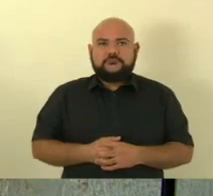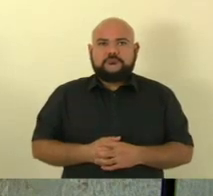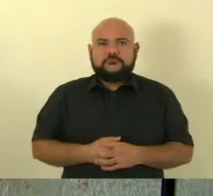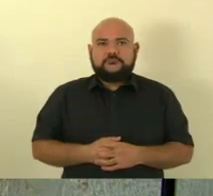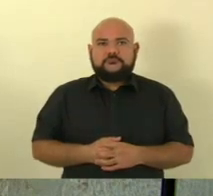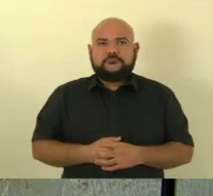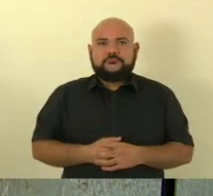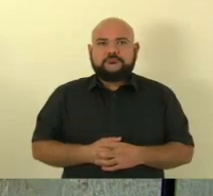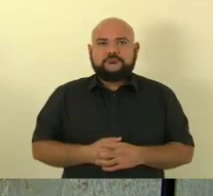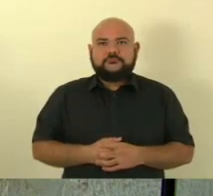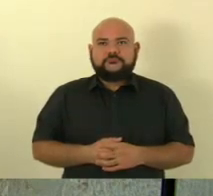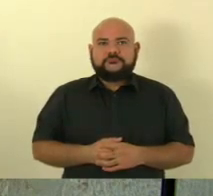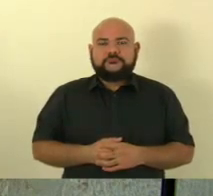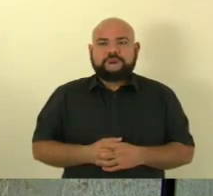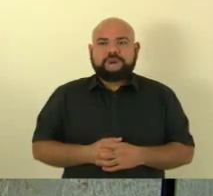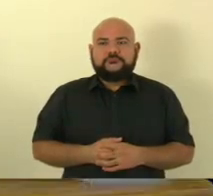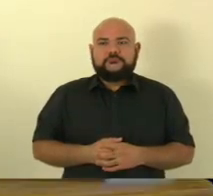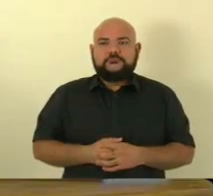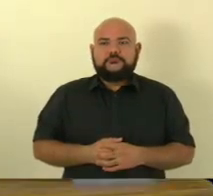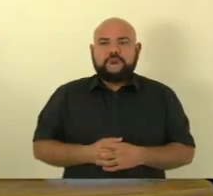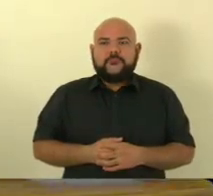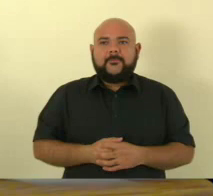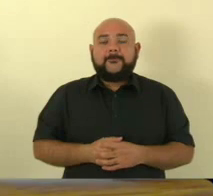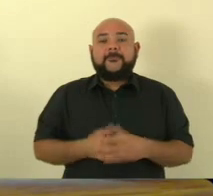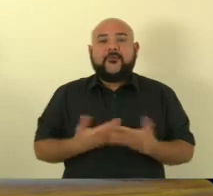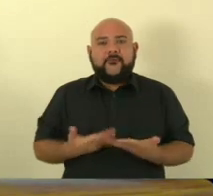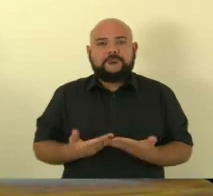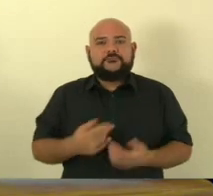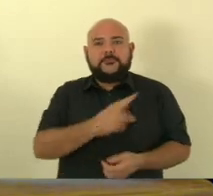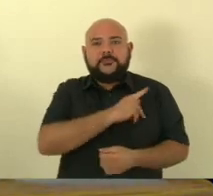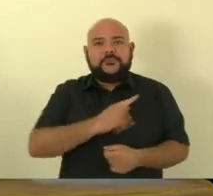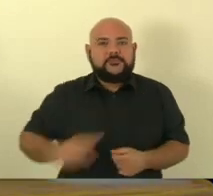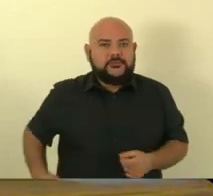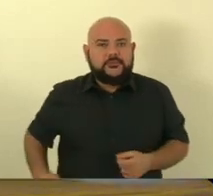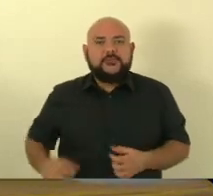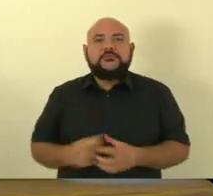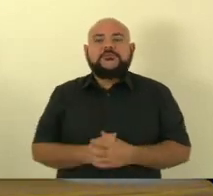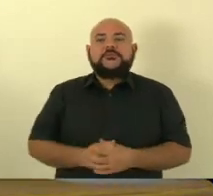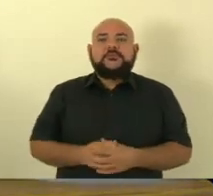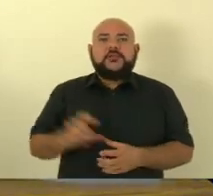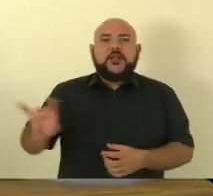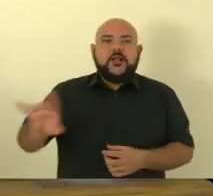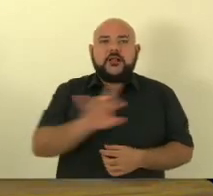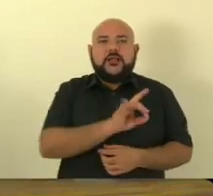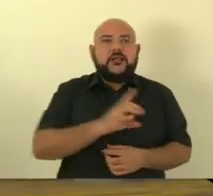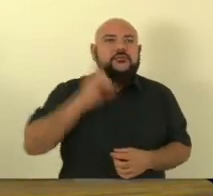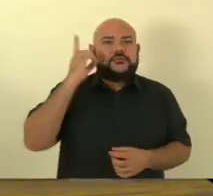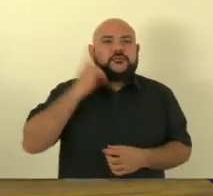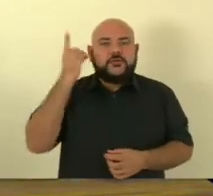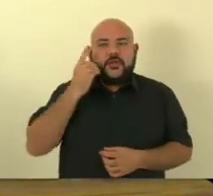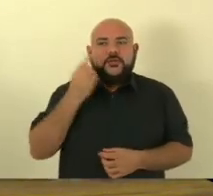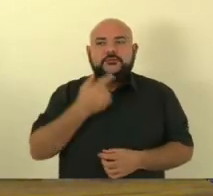Senhor Presidente, senhores deputados, senhoras deputadas,